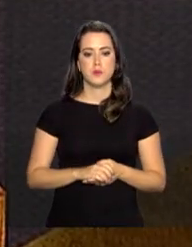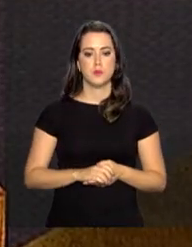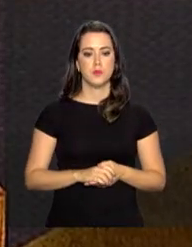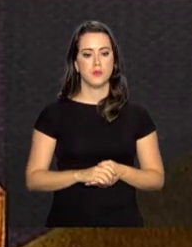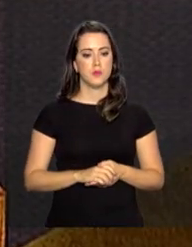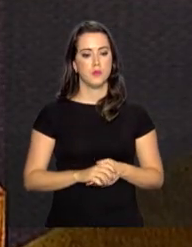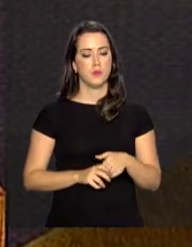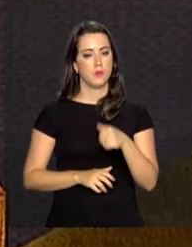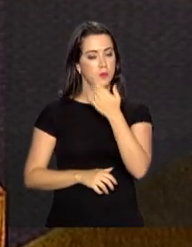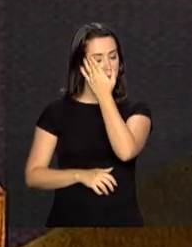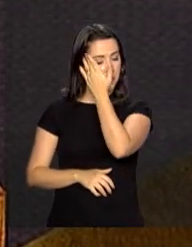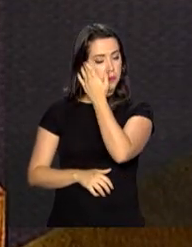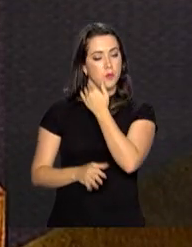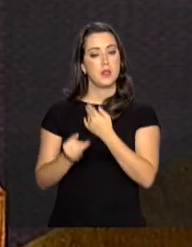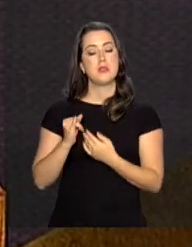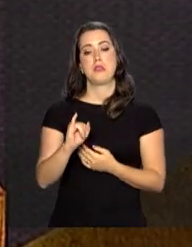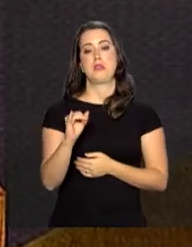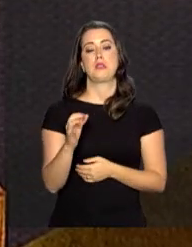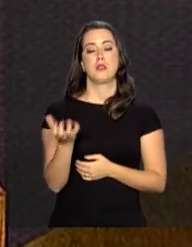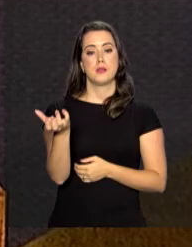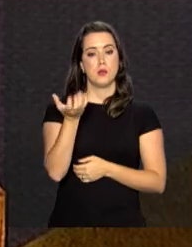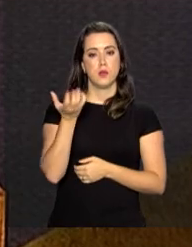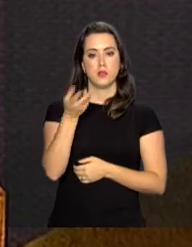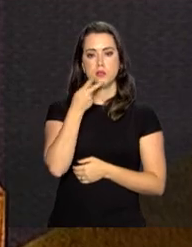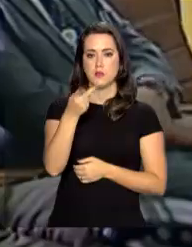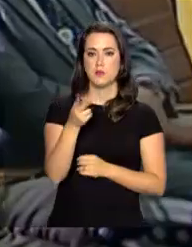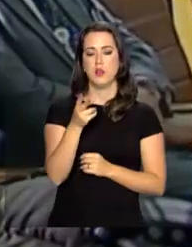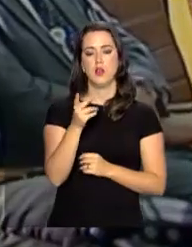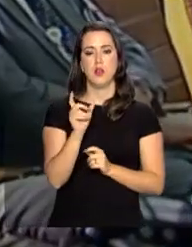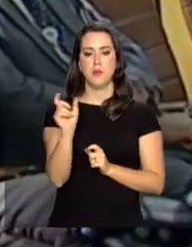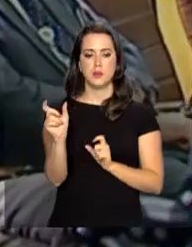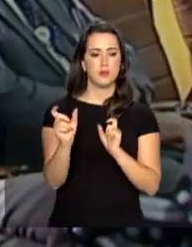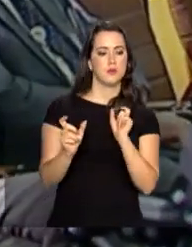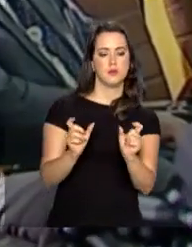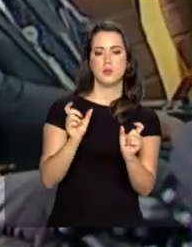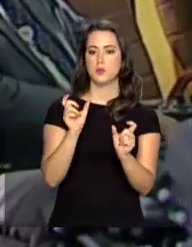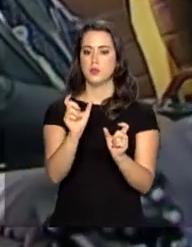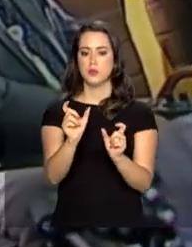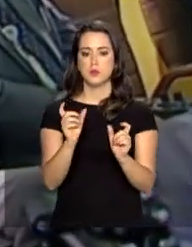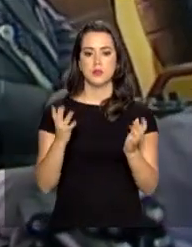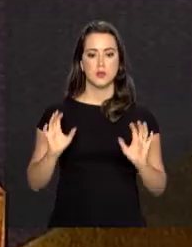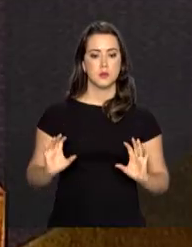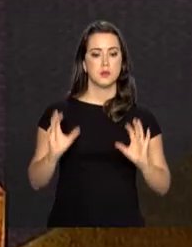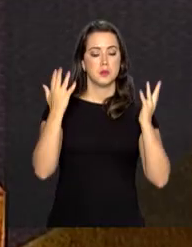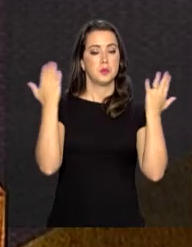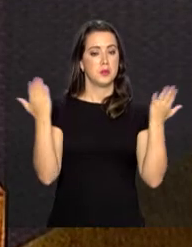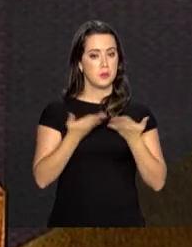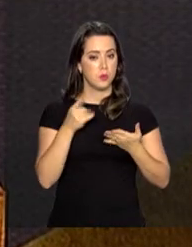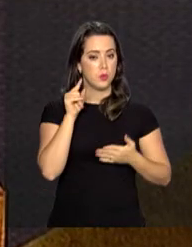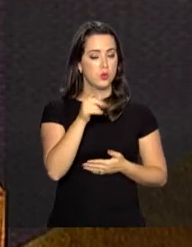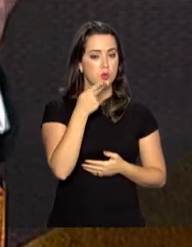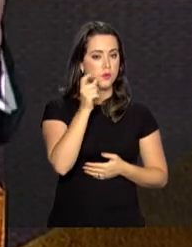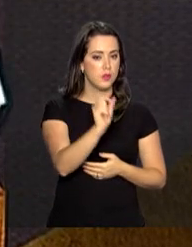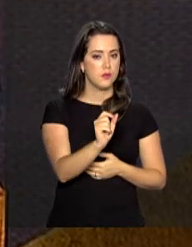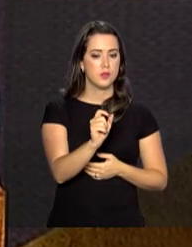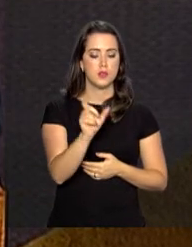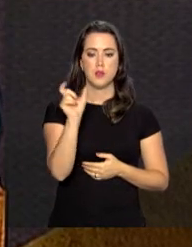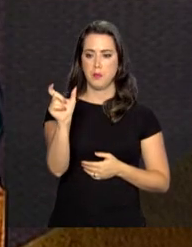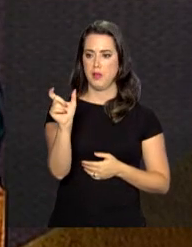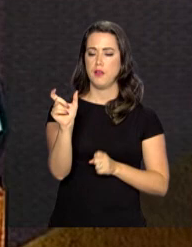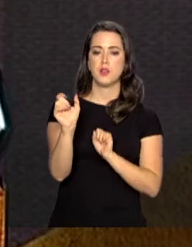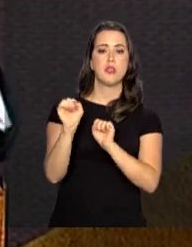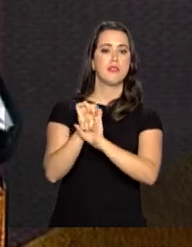rotular com algumas palavras esta solenidade, eu diria que ela seria a palavra